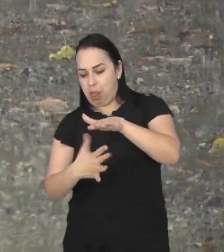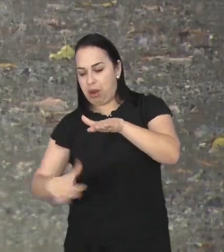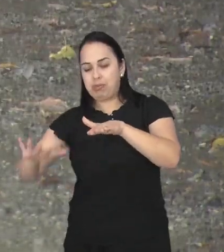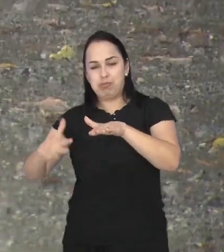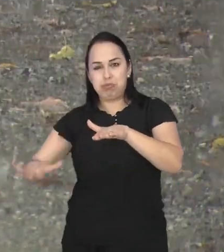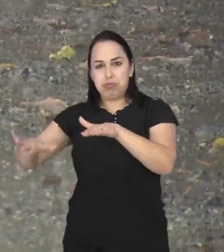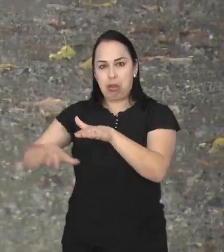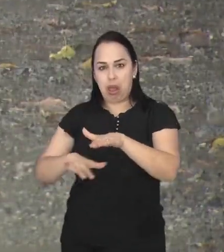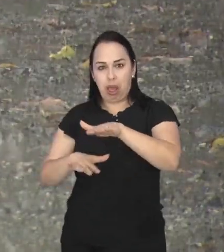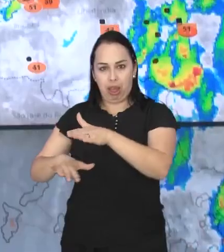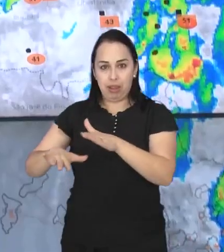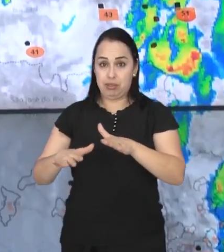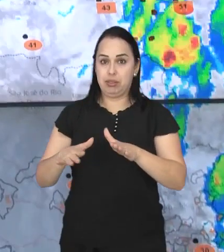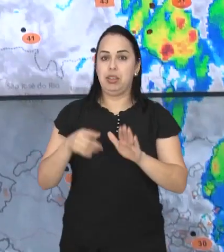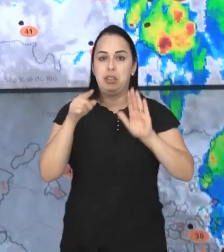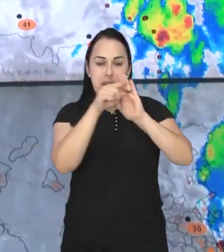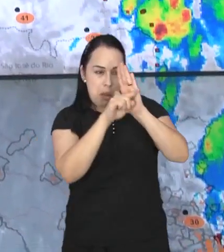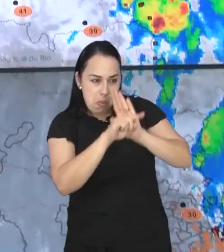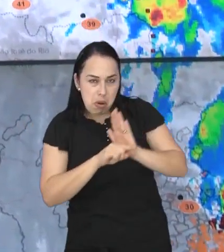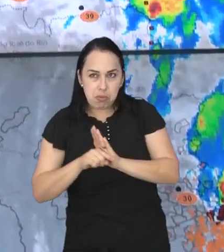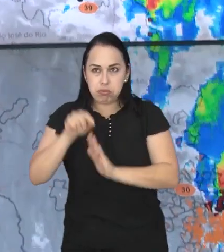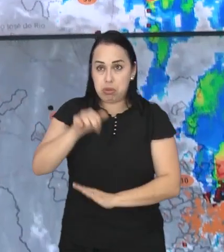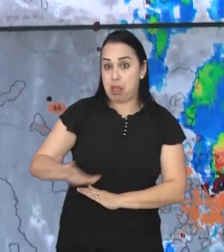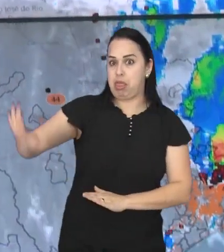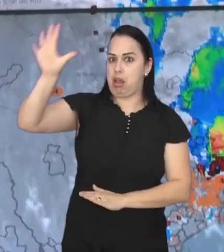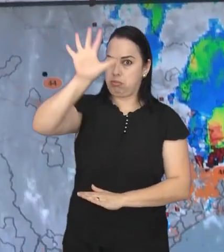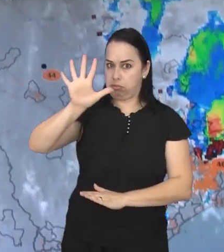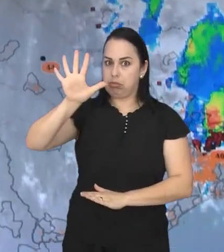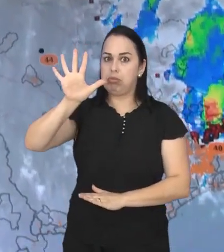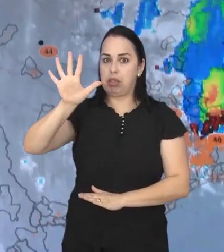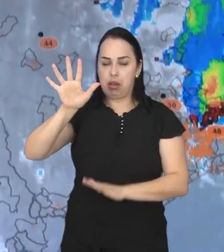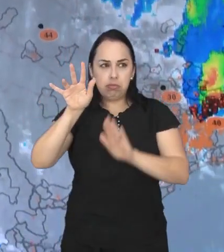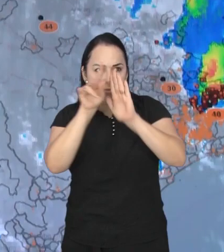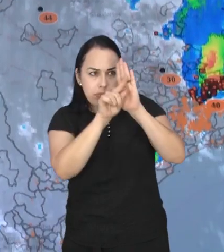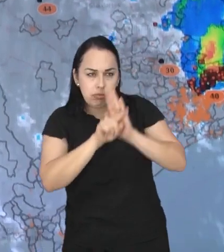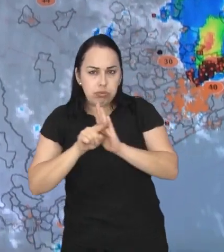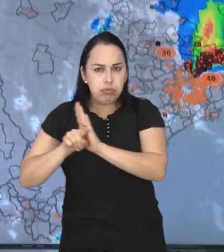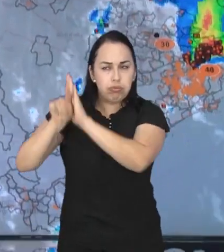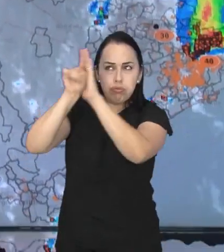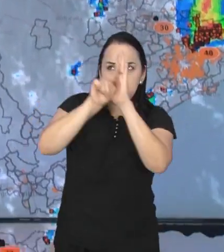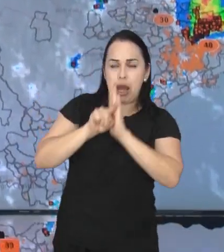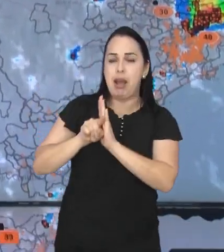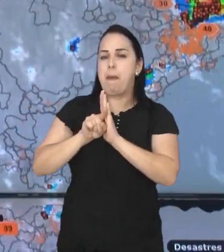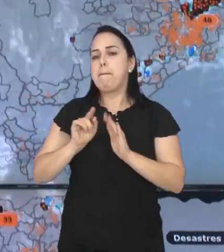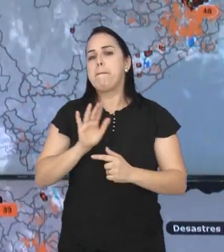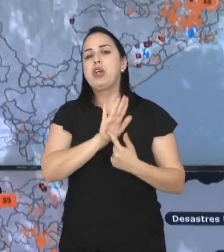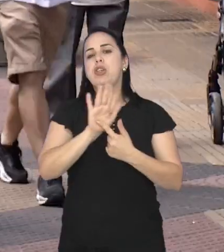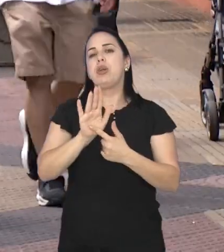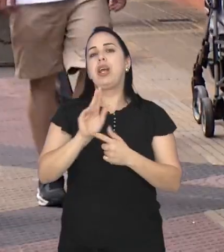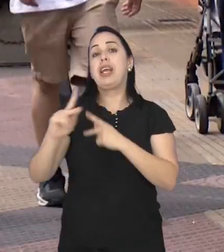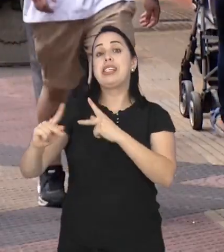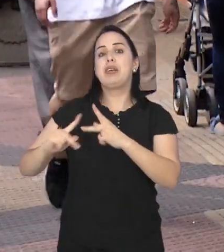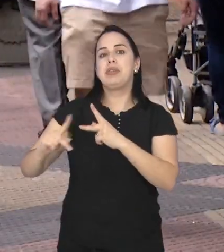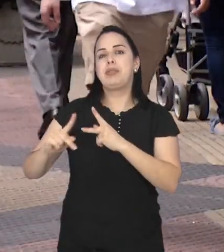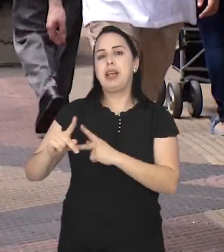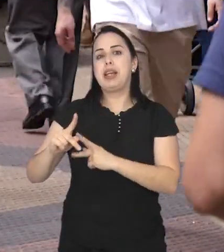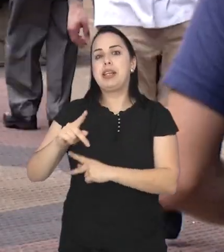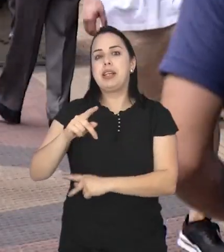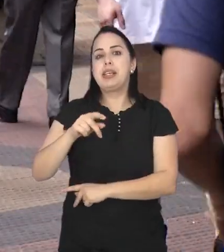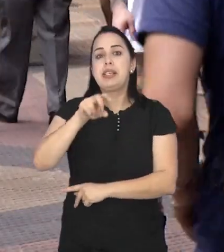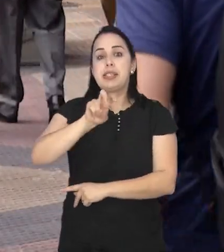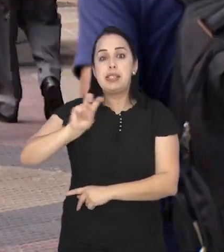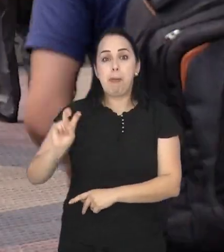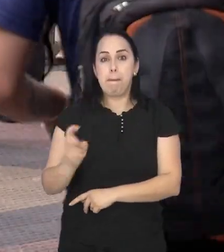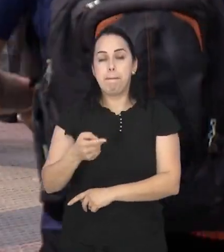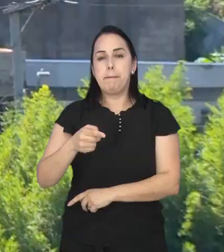levantamento do CEMADEM, o Centro Nacional de Monitoramento e Alerta de Desastres Naturais, apontou que São José dos Campos tem